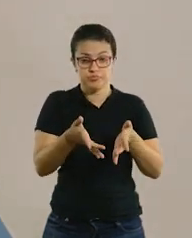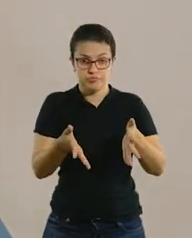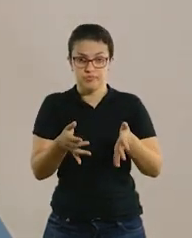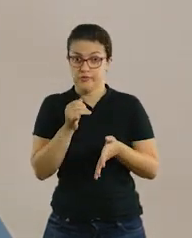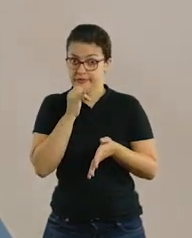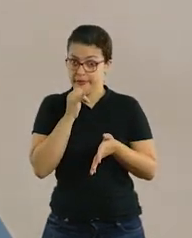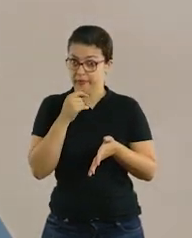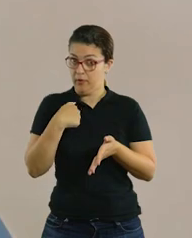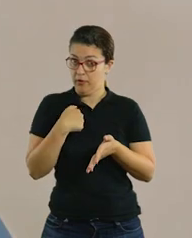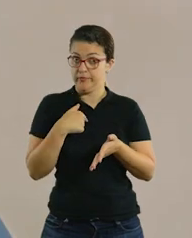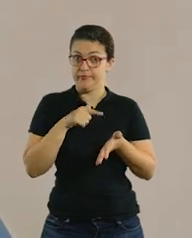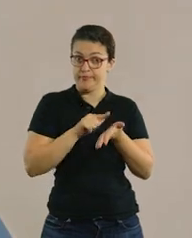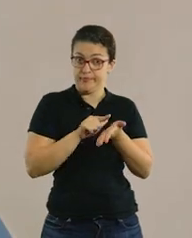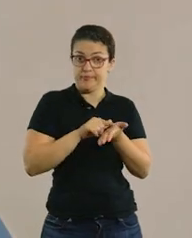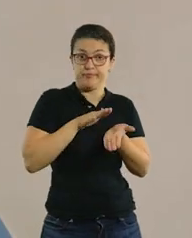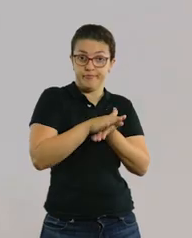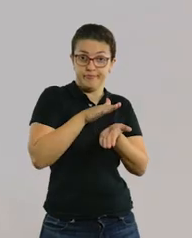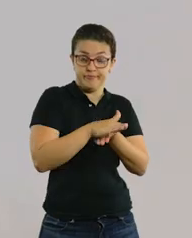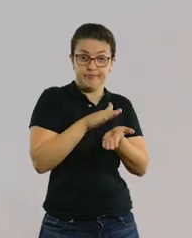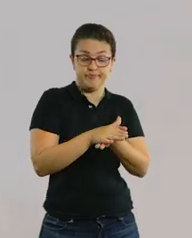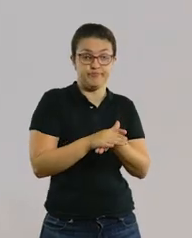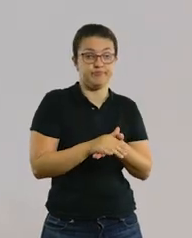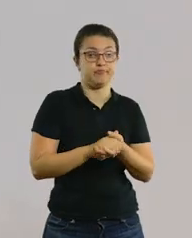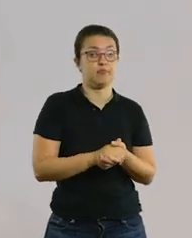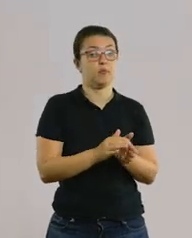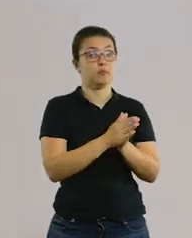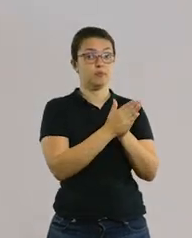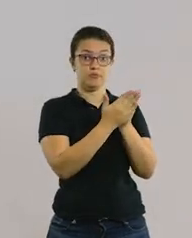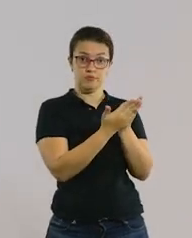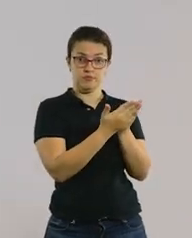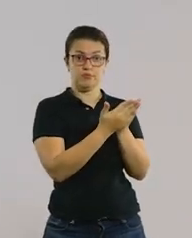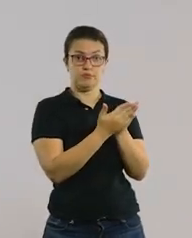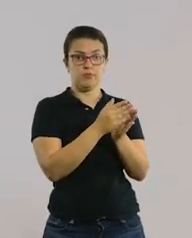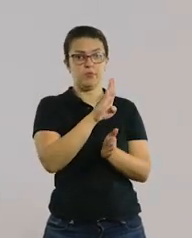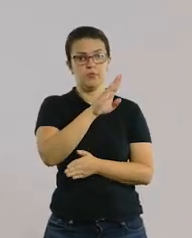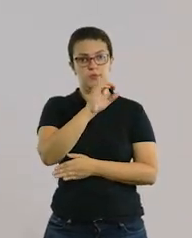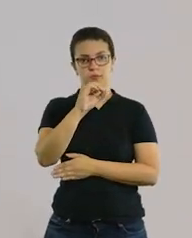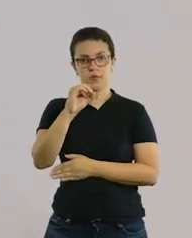eu imprimi alguns. Por exemplo, um book, que é o livro.